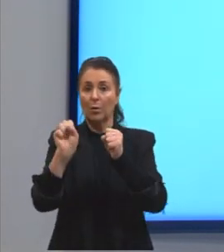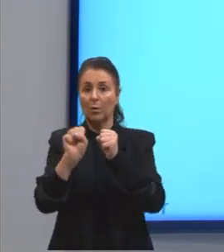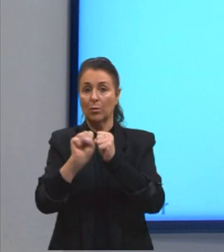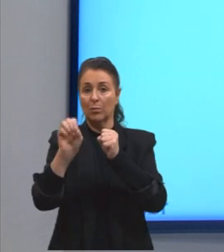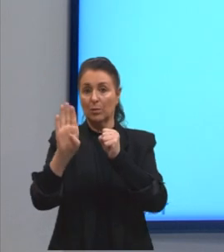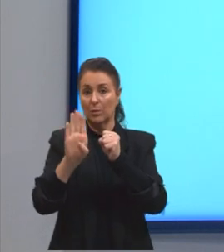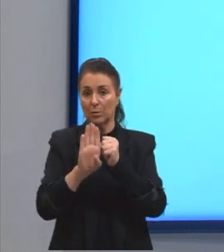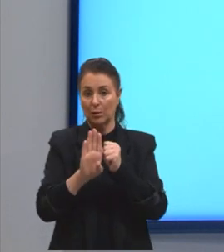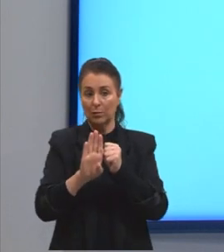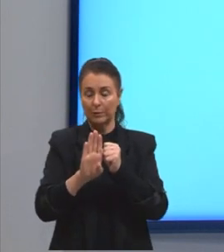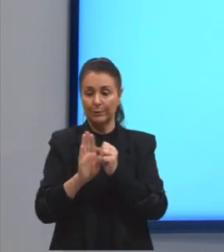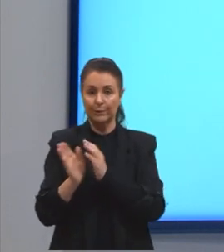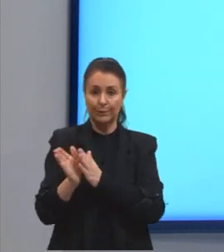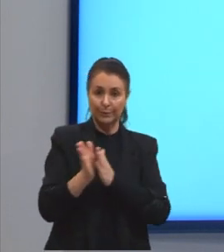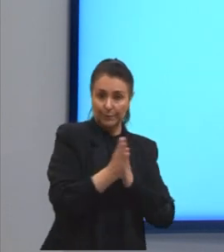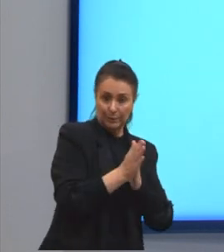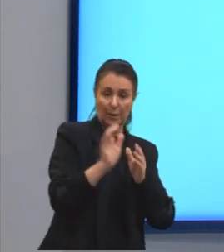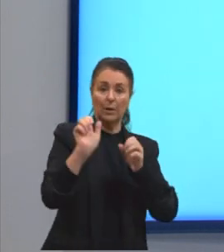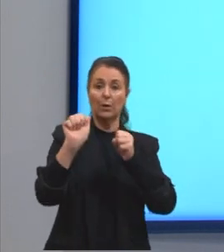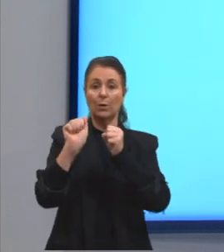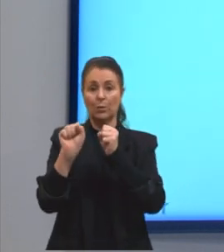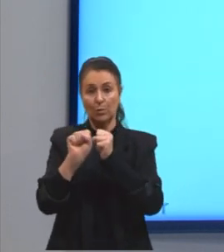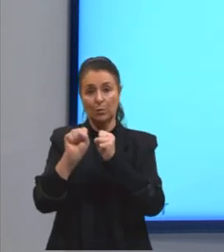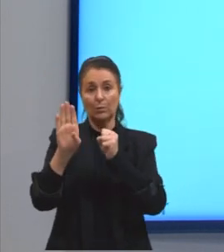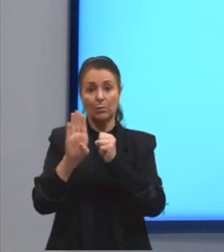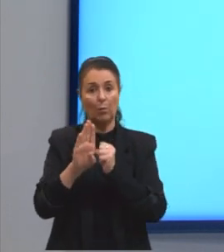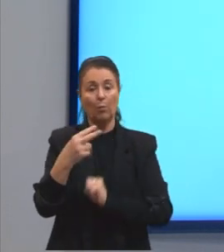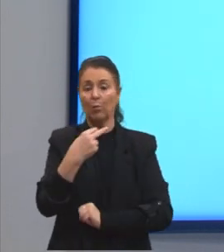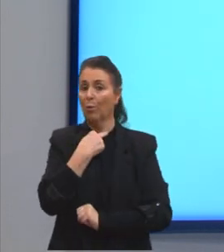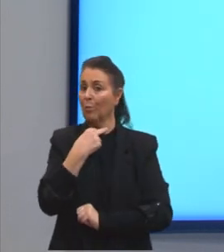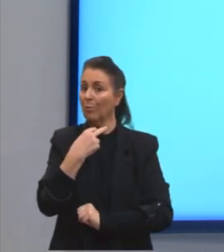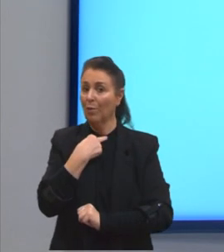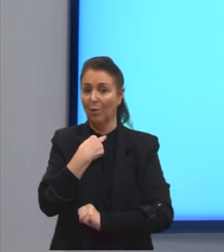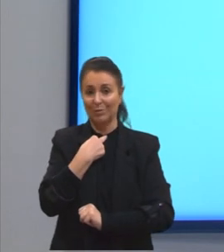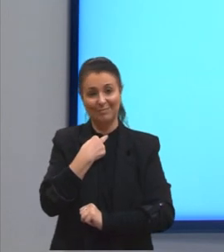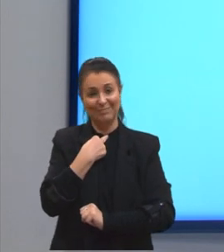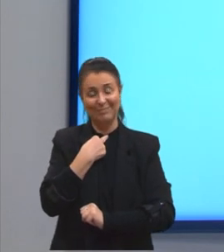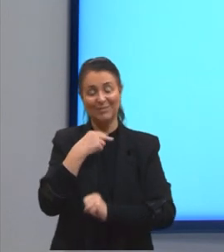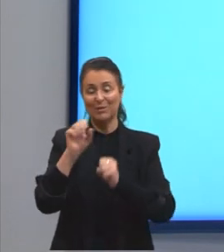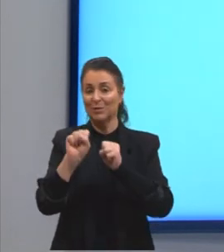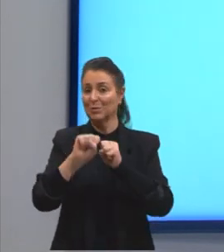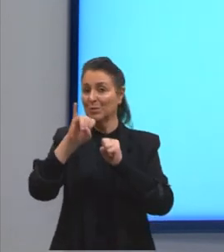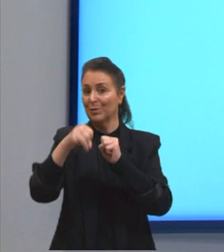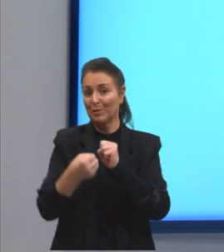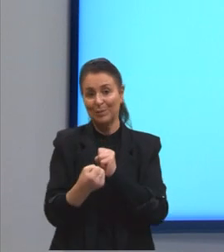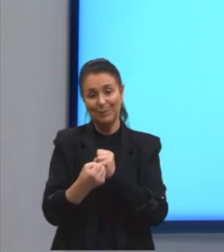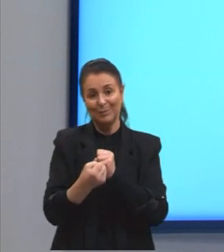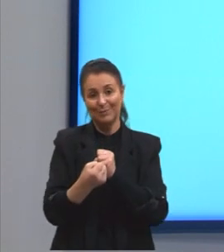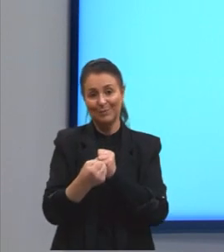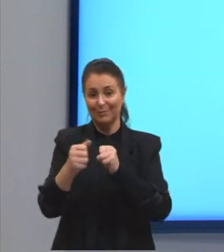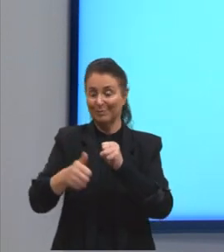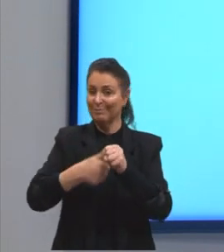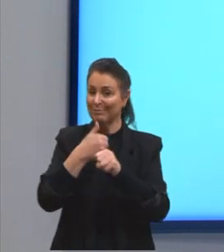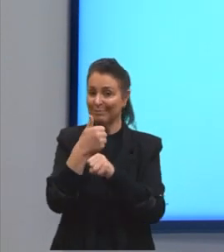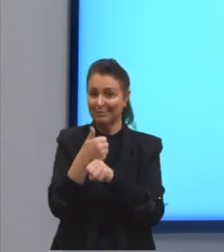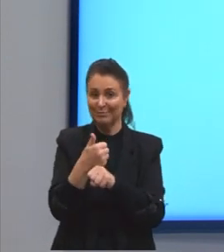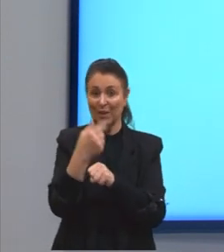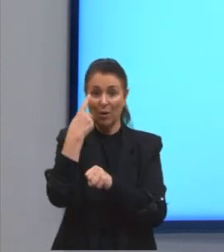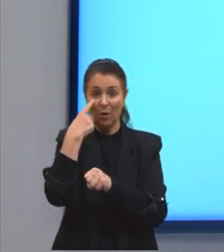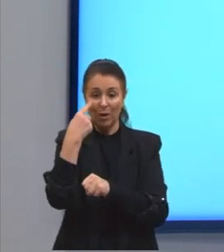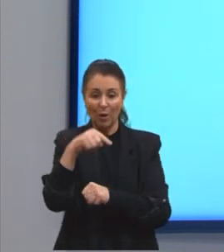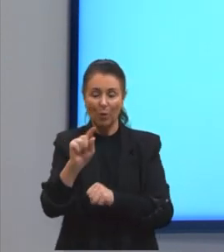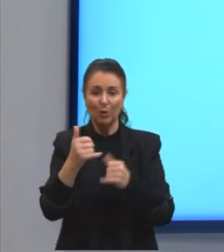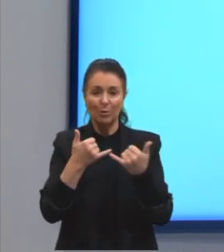substantivo em si não pode ser um adjunto adnominal. Olhem ali um outro exemplo.